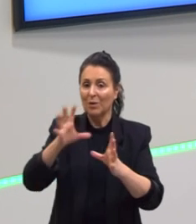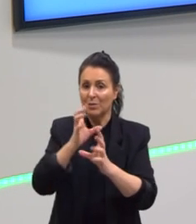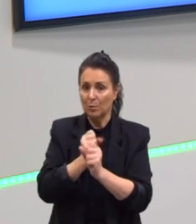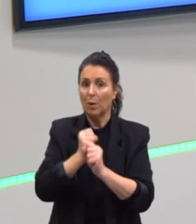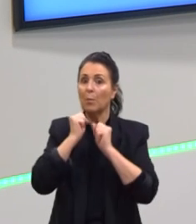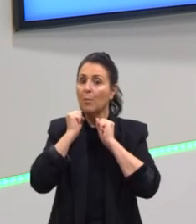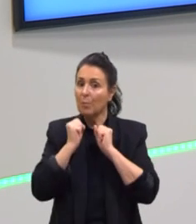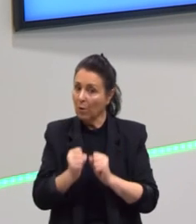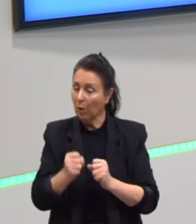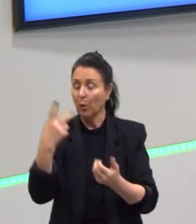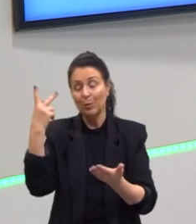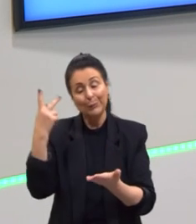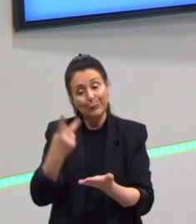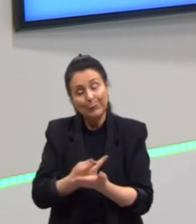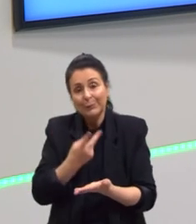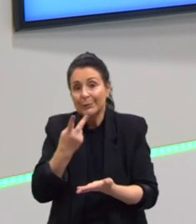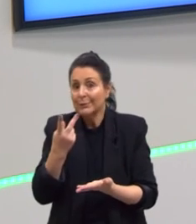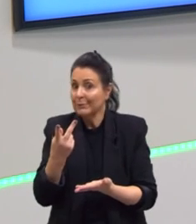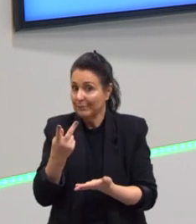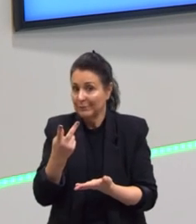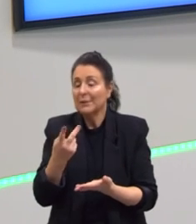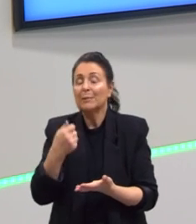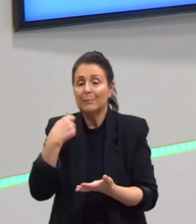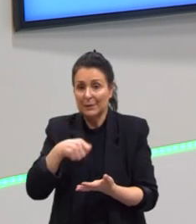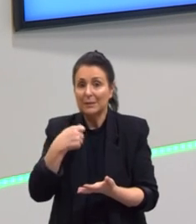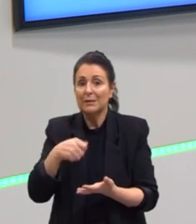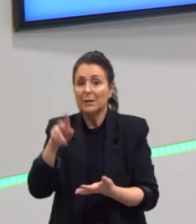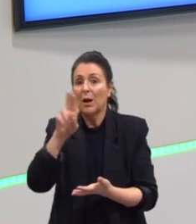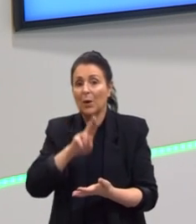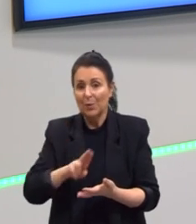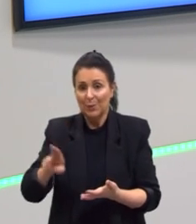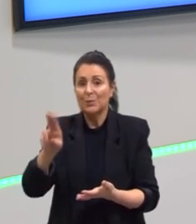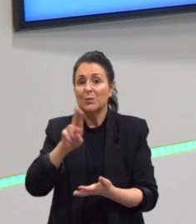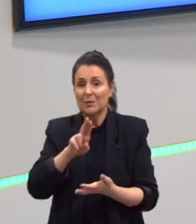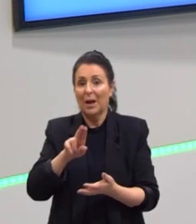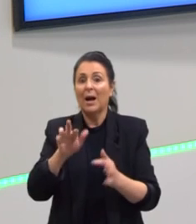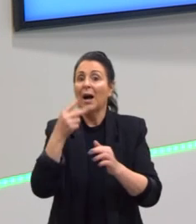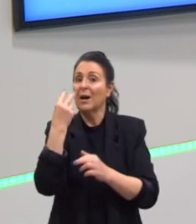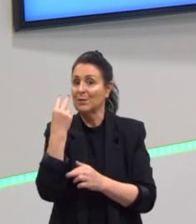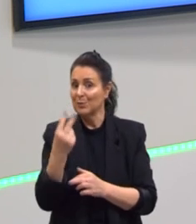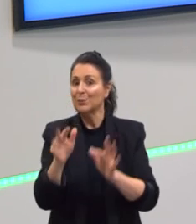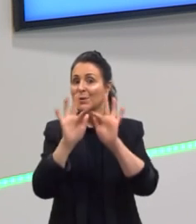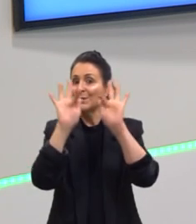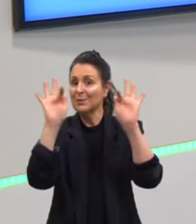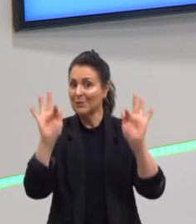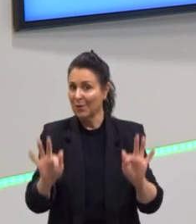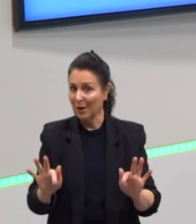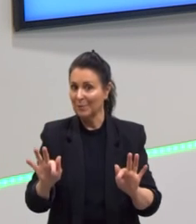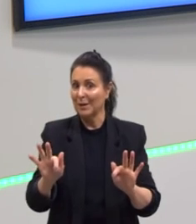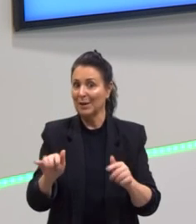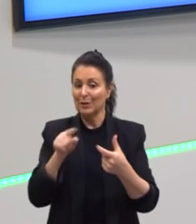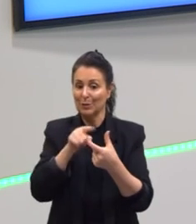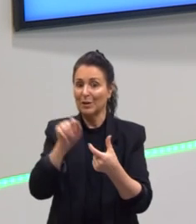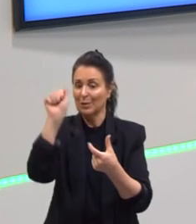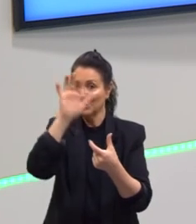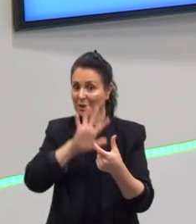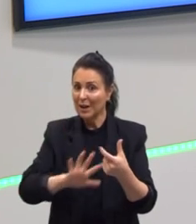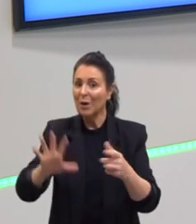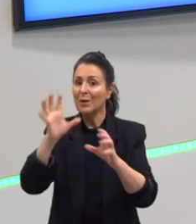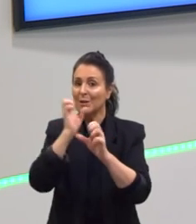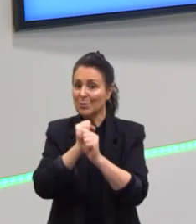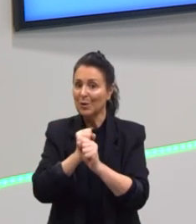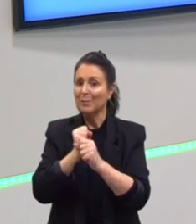situações dessa forma que nós temos que utilizar ali tanto a fórmula do termo geral como a soma dos termos